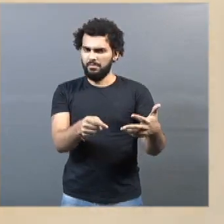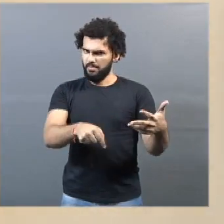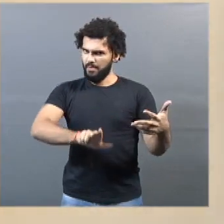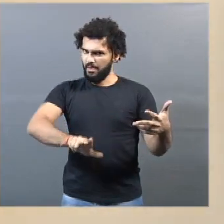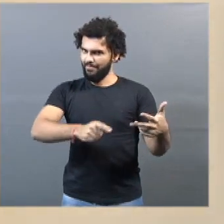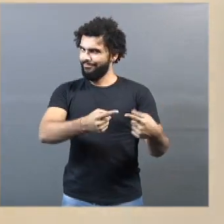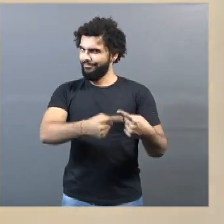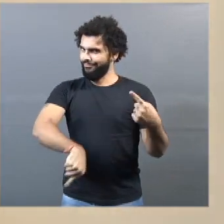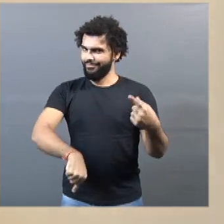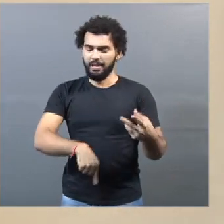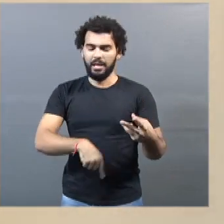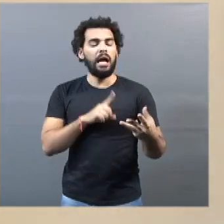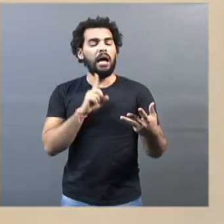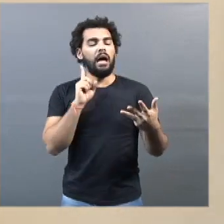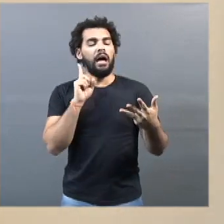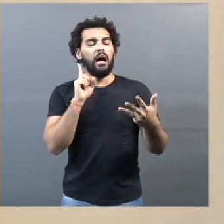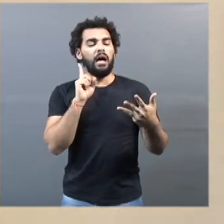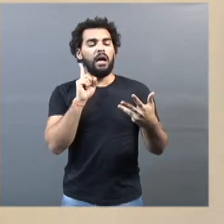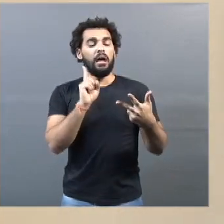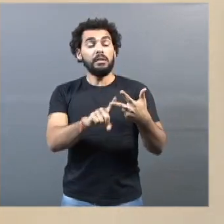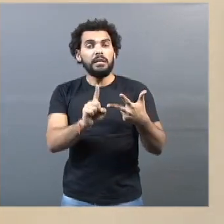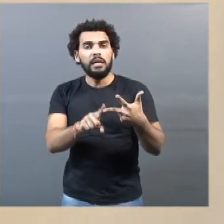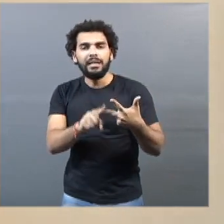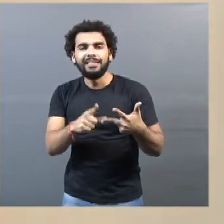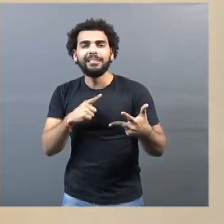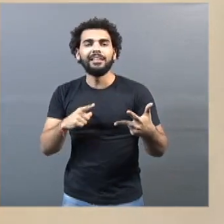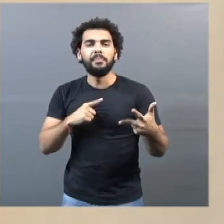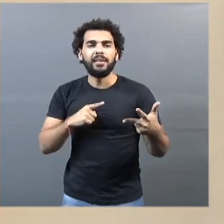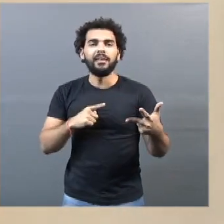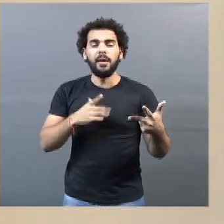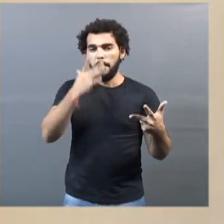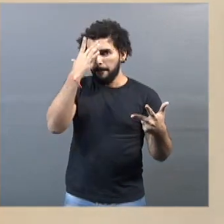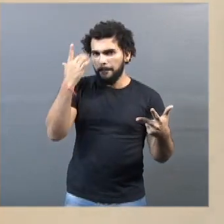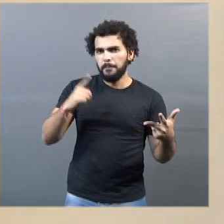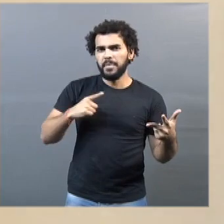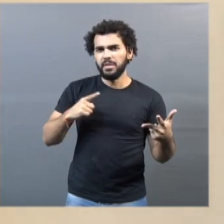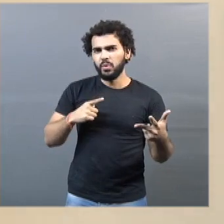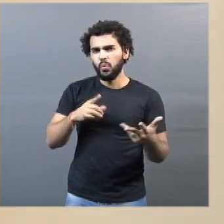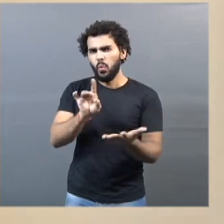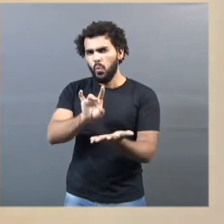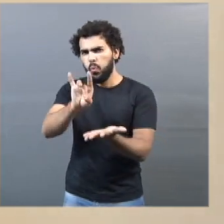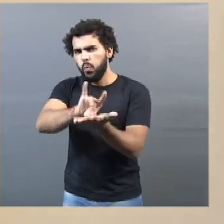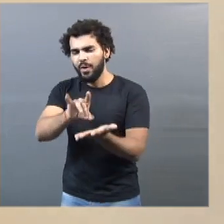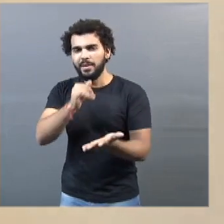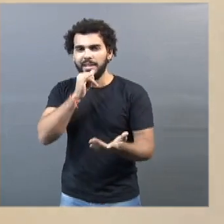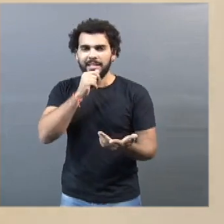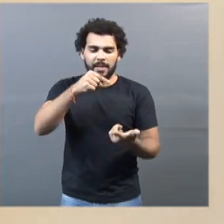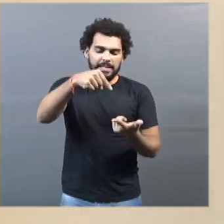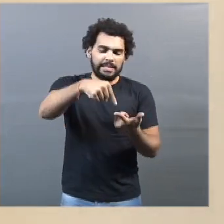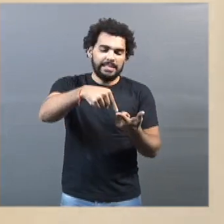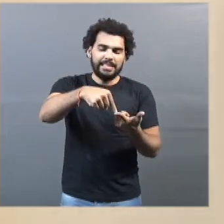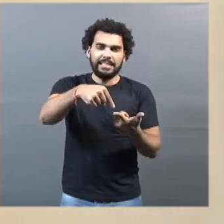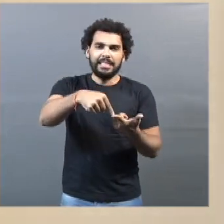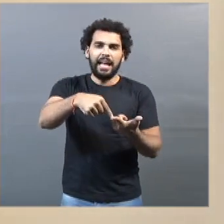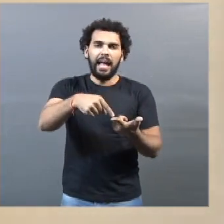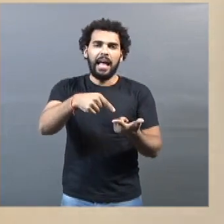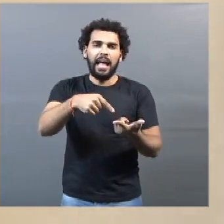lugar, a questão da proporção de casos positivos entre os testados deve estar